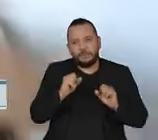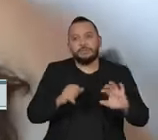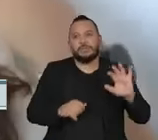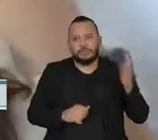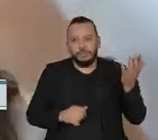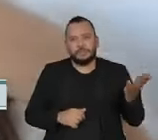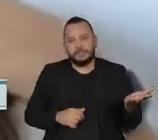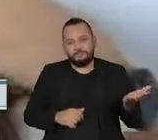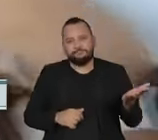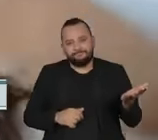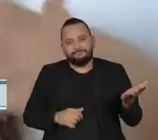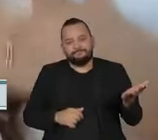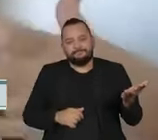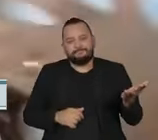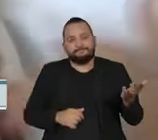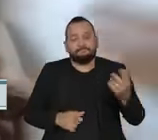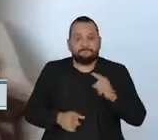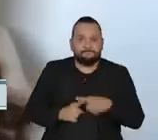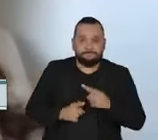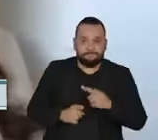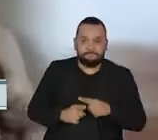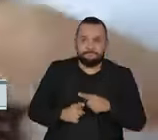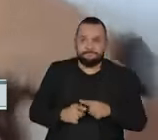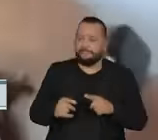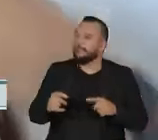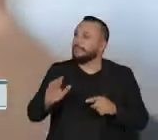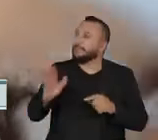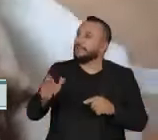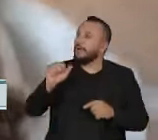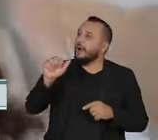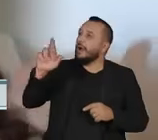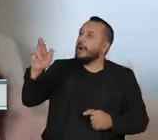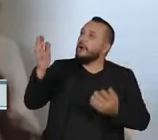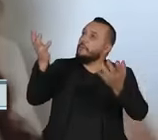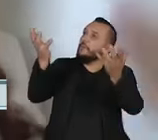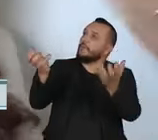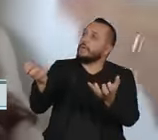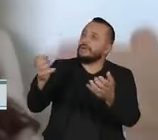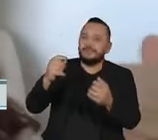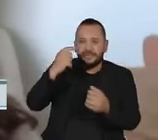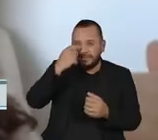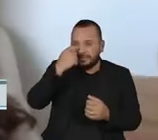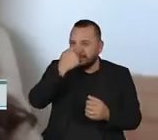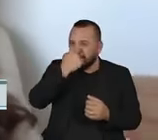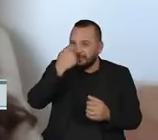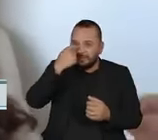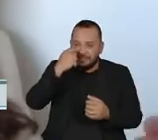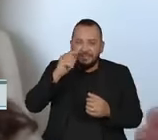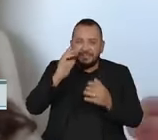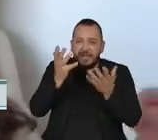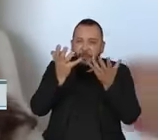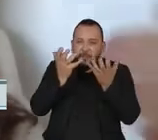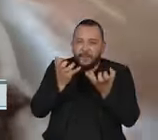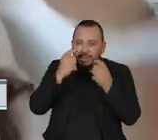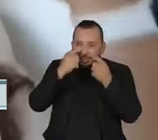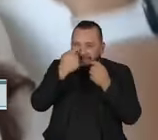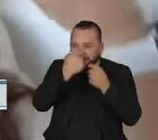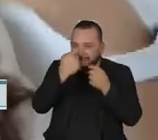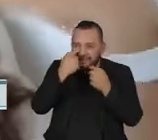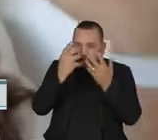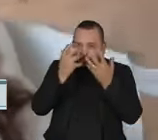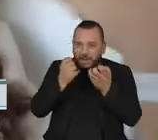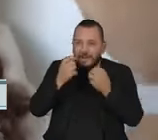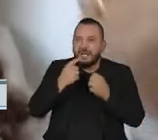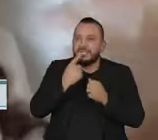aéreas, porque pela secura do ar acaba ressecando essas vias aéreas